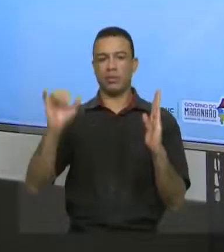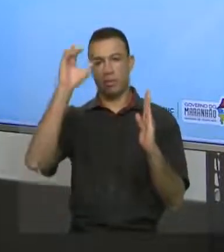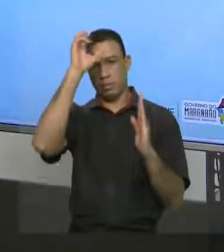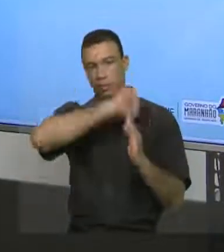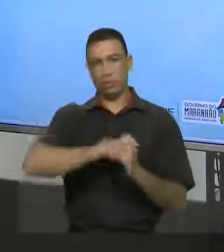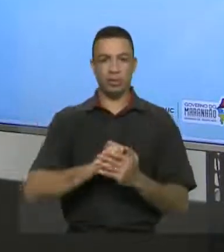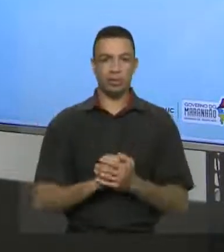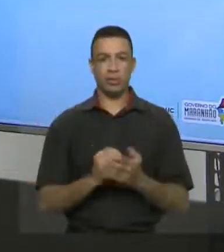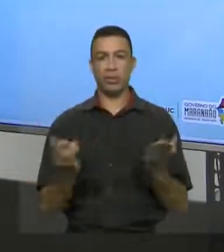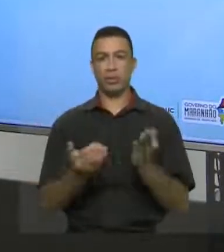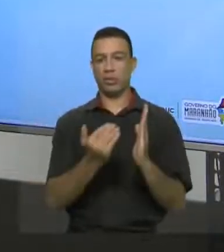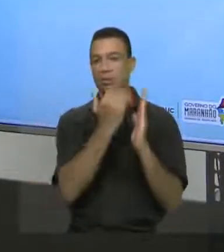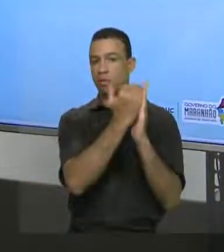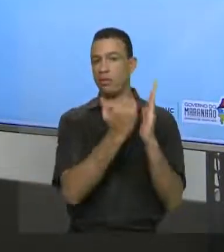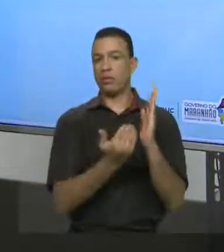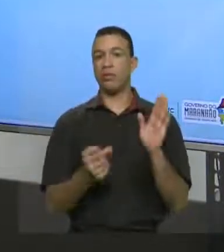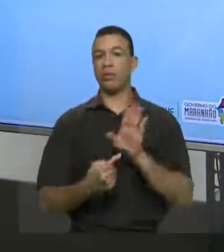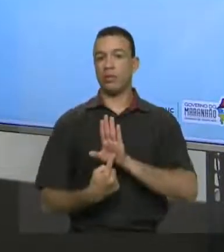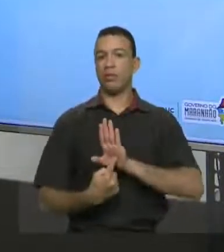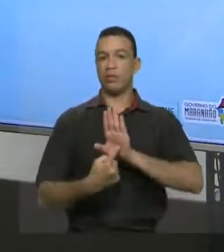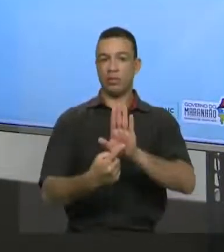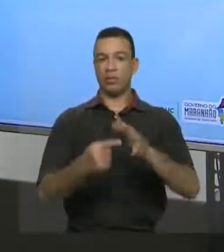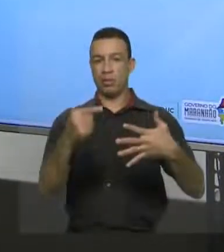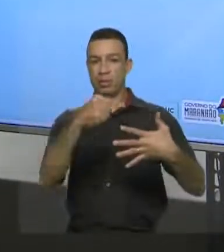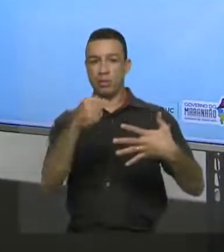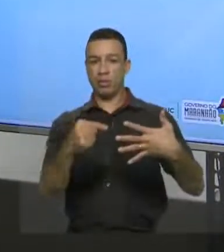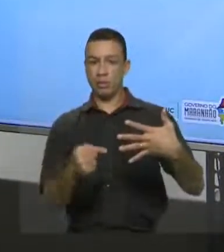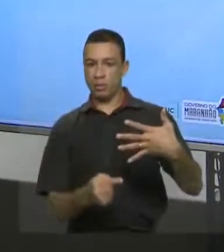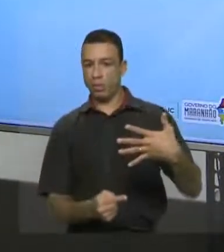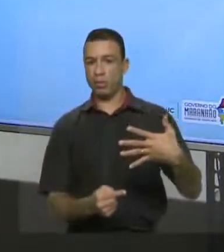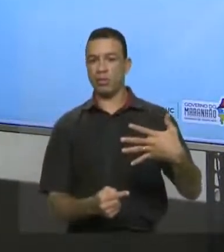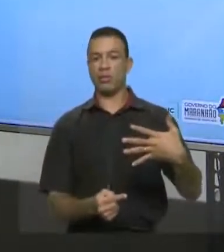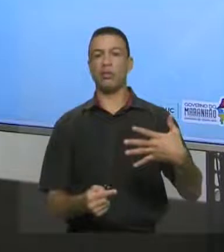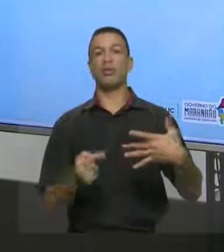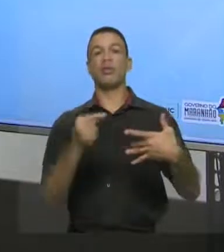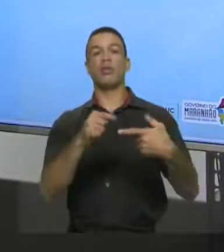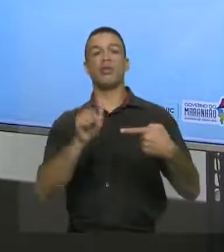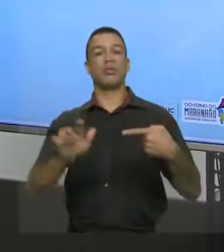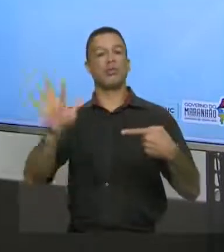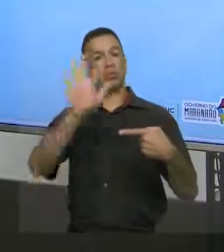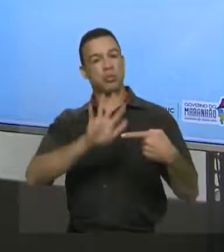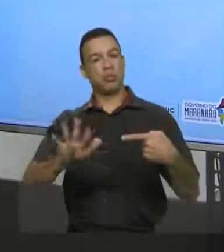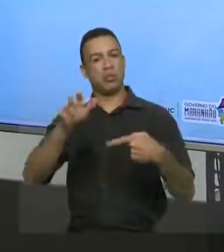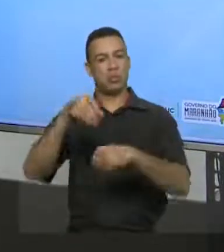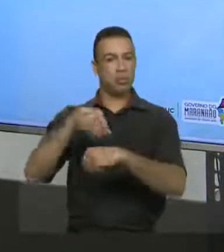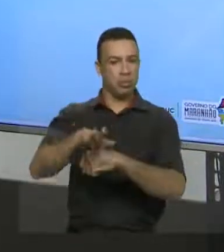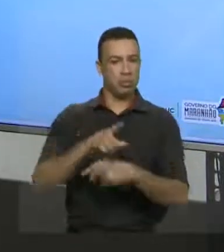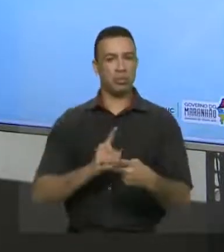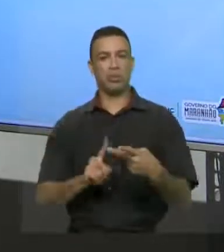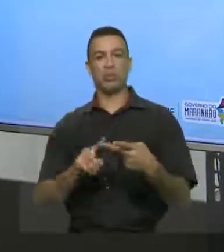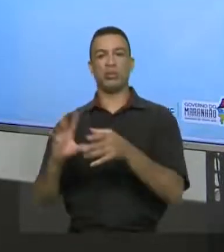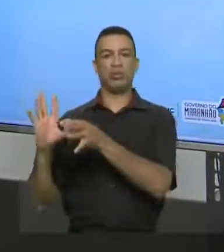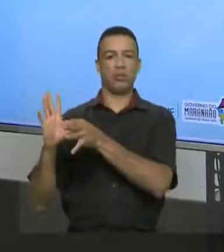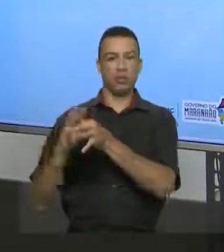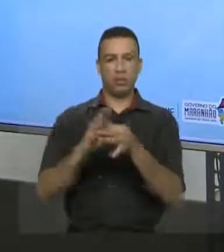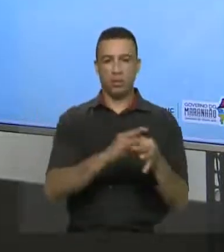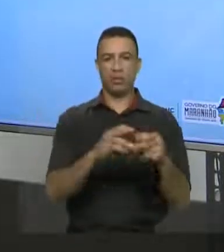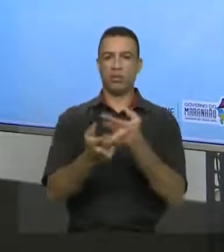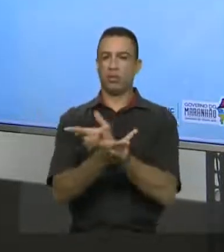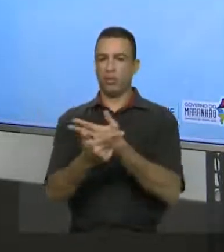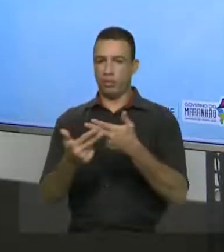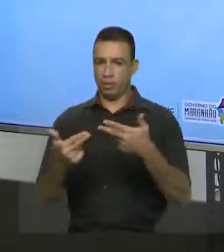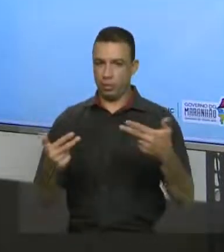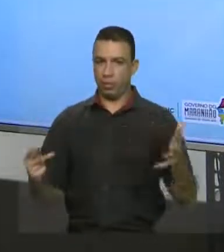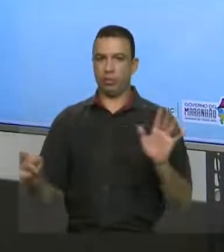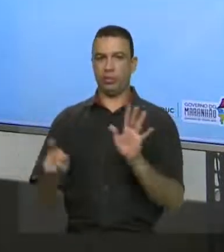roteiro. Vamos lá, vamos fazer considerações gerais, vamos falar sobre os elementos coesivos desse tipo de coesão, da